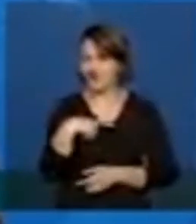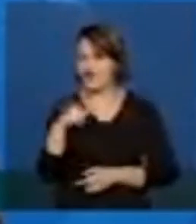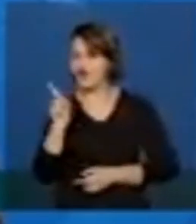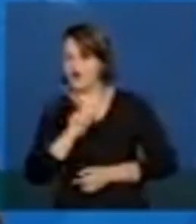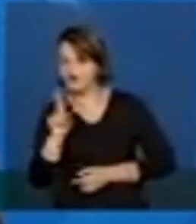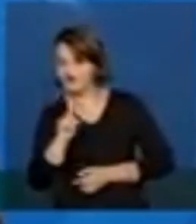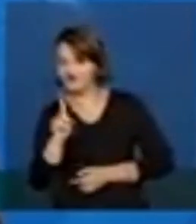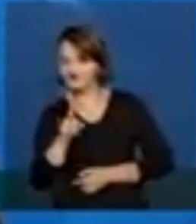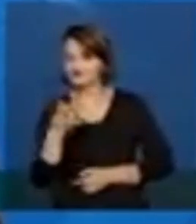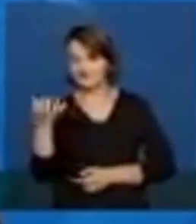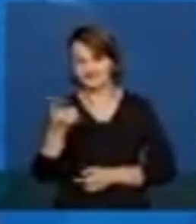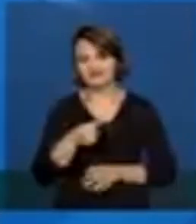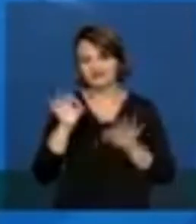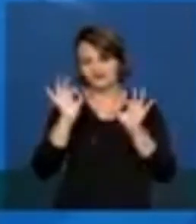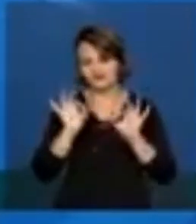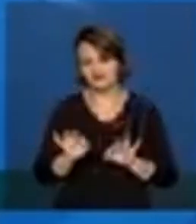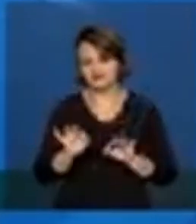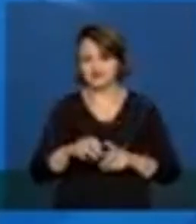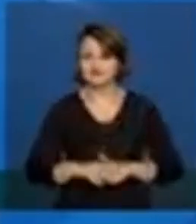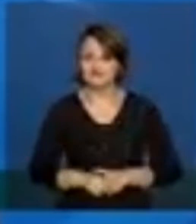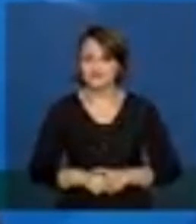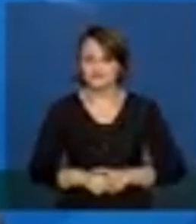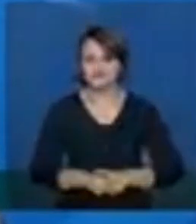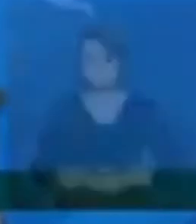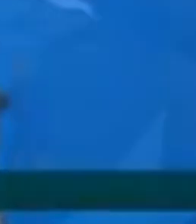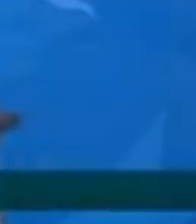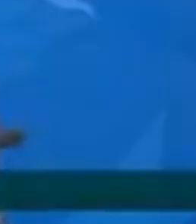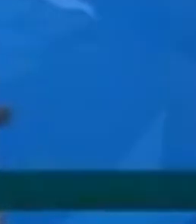ao auxílio emergencial nesse momento tão difícil.